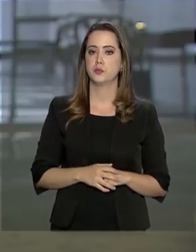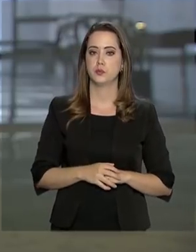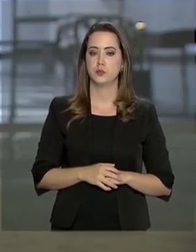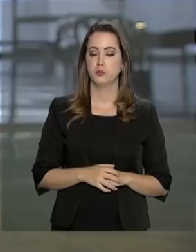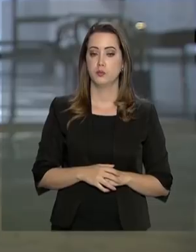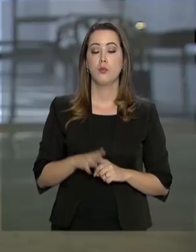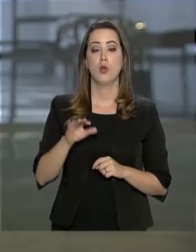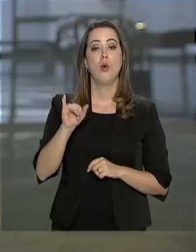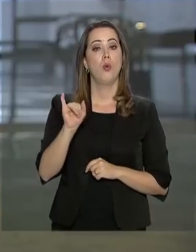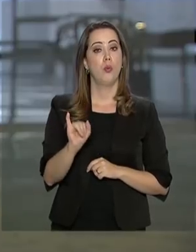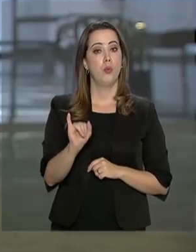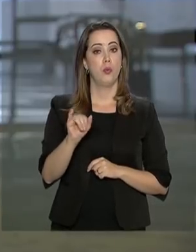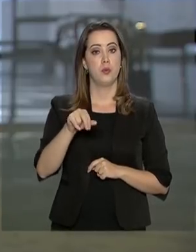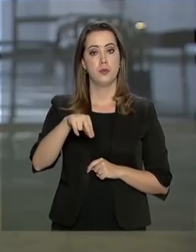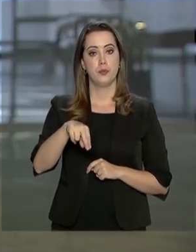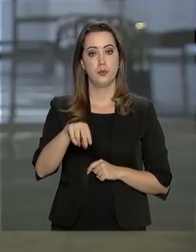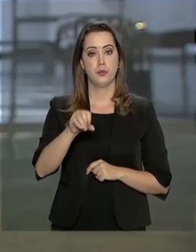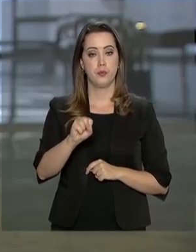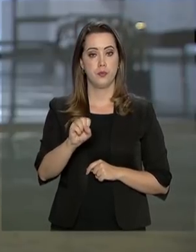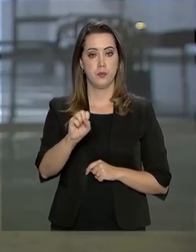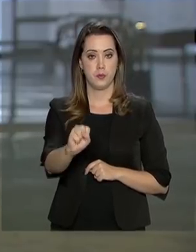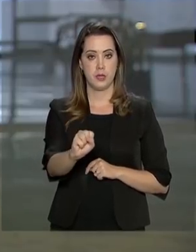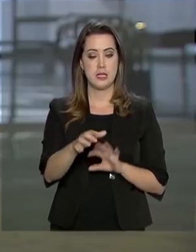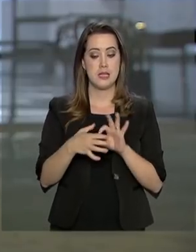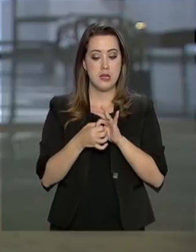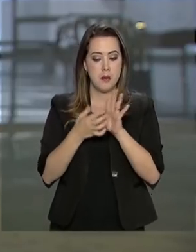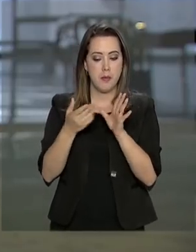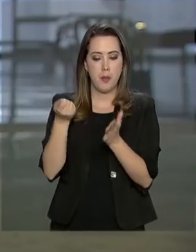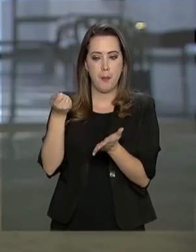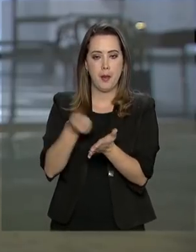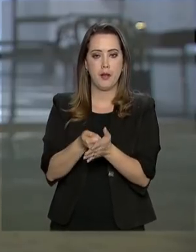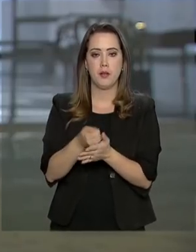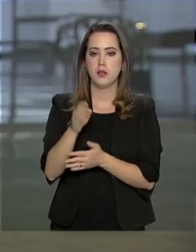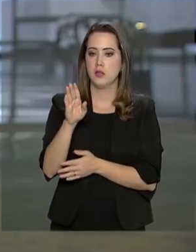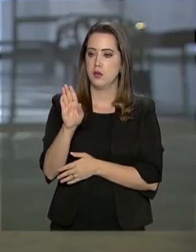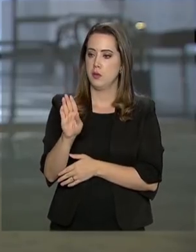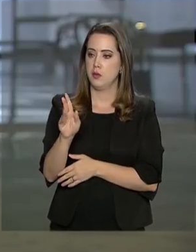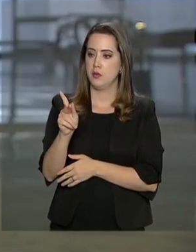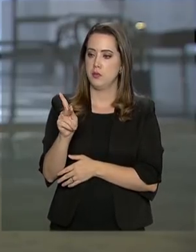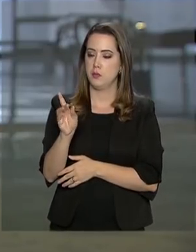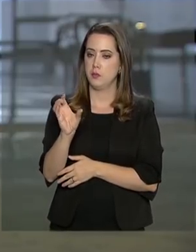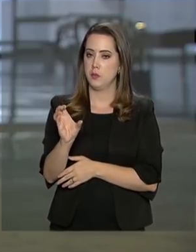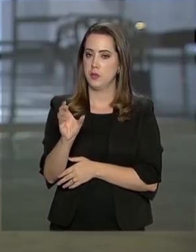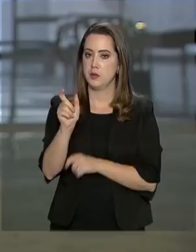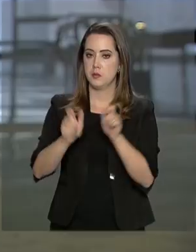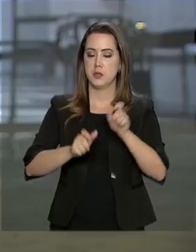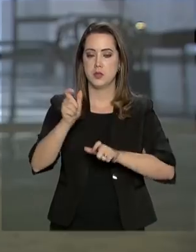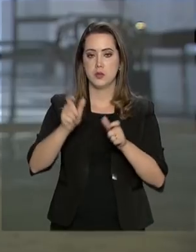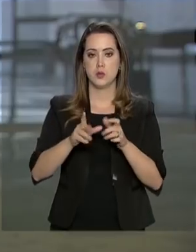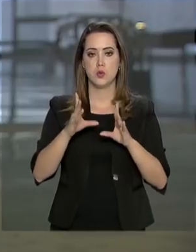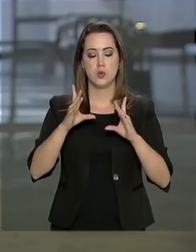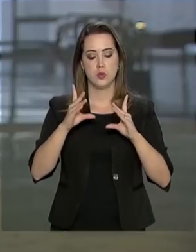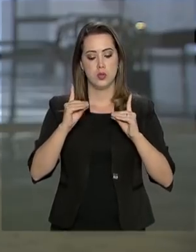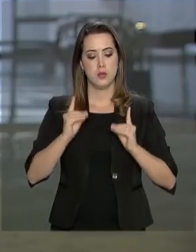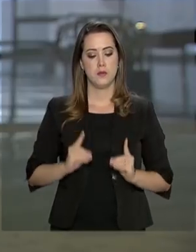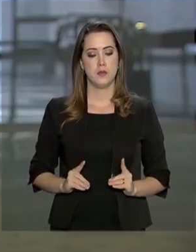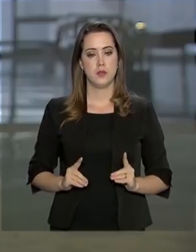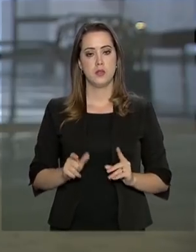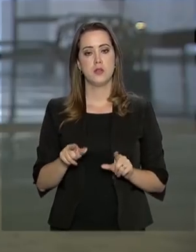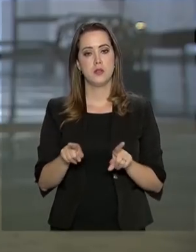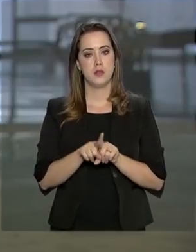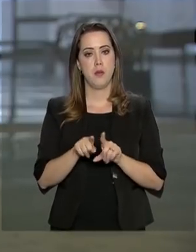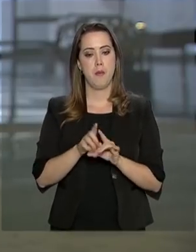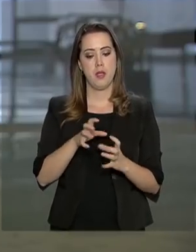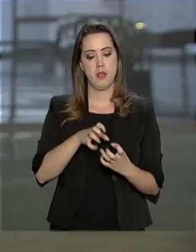INSS está autorizado, então, a efetuar o pagamento do benefício a pessoas com deficiência e